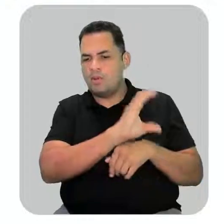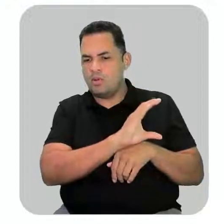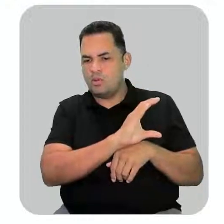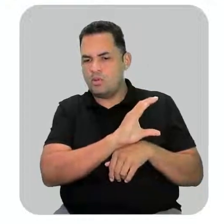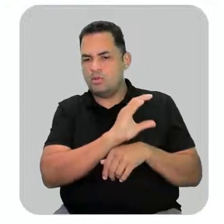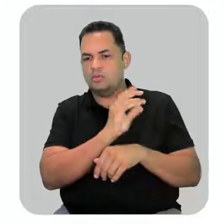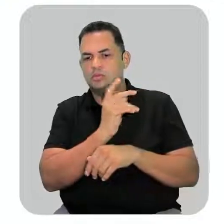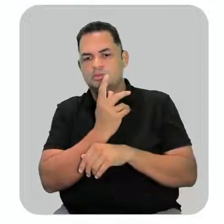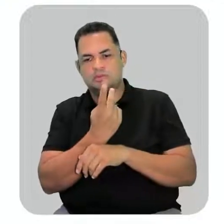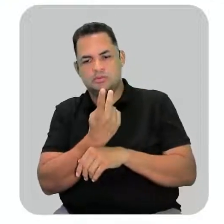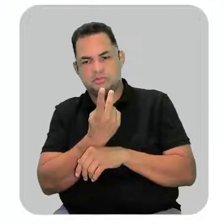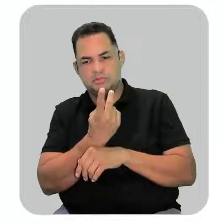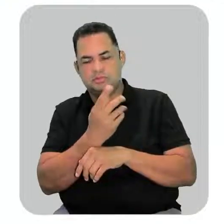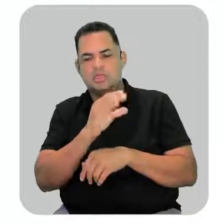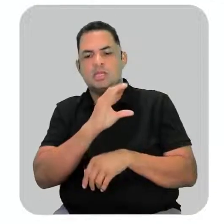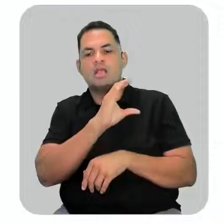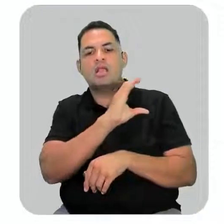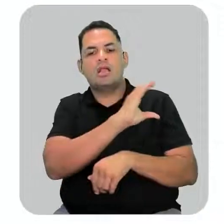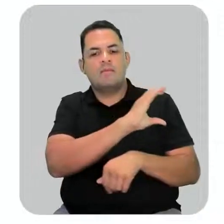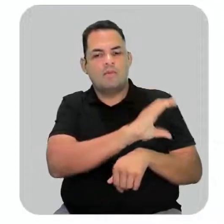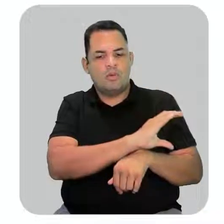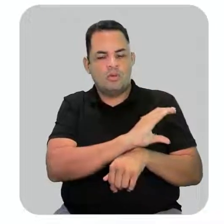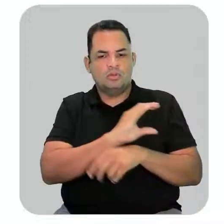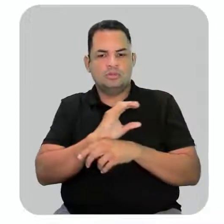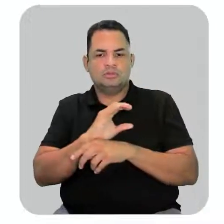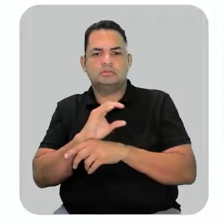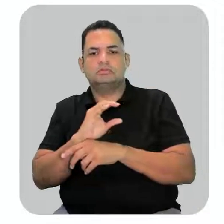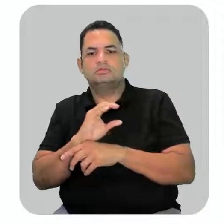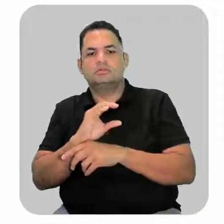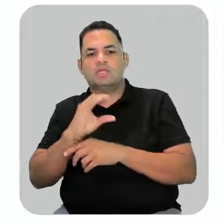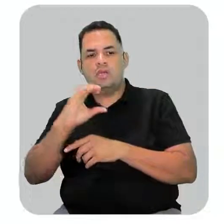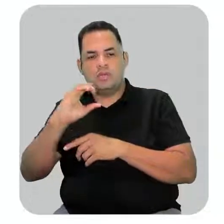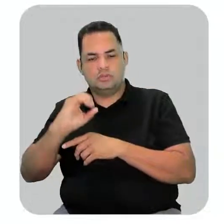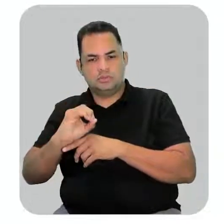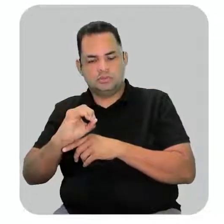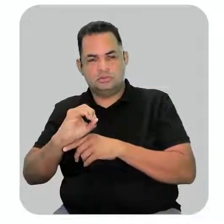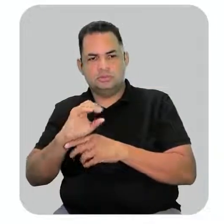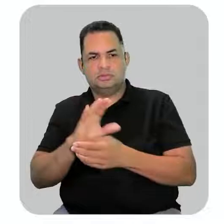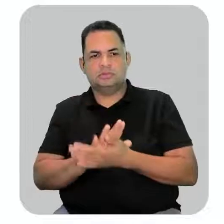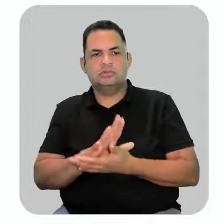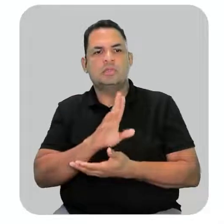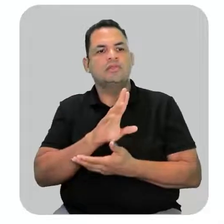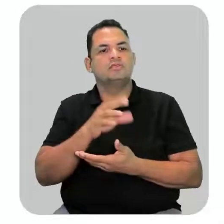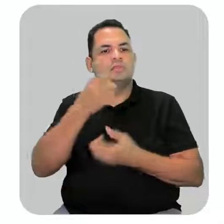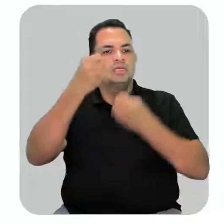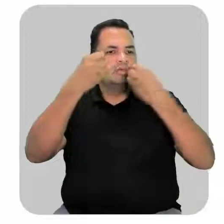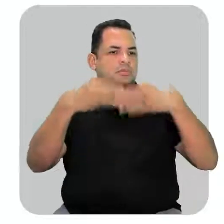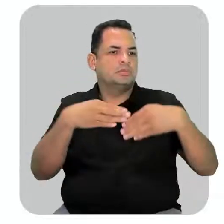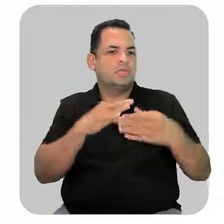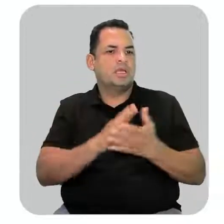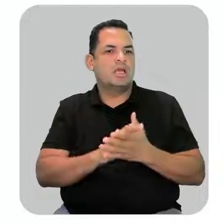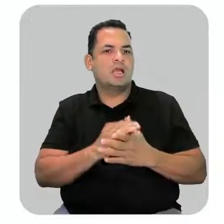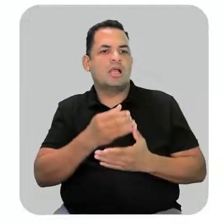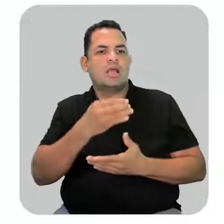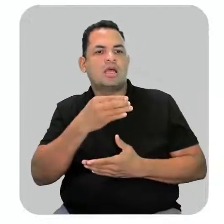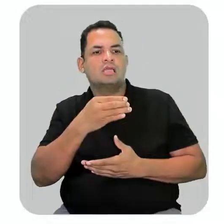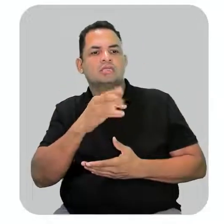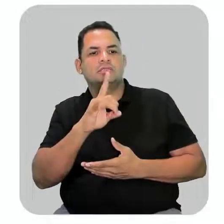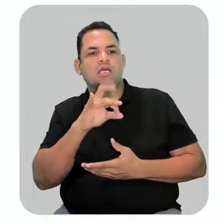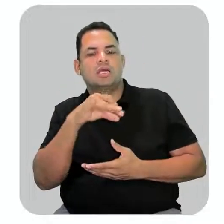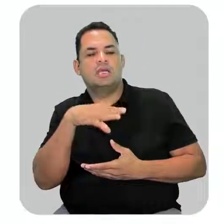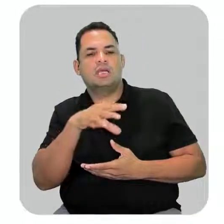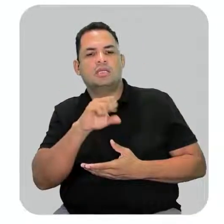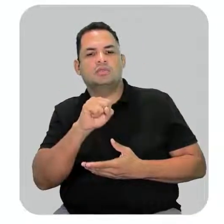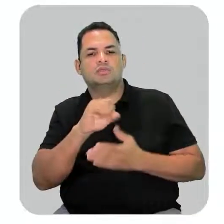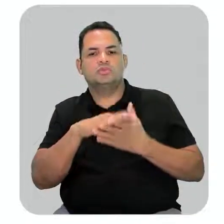Nós falamos também sobre as características e nomenclaturas das cetonas. Vimos que cetona é